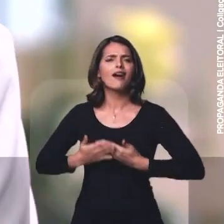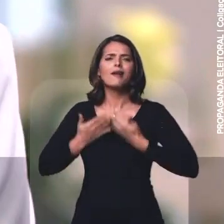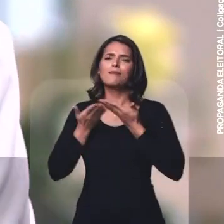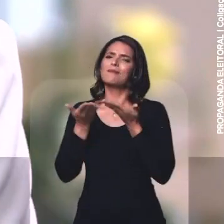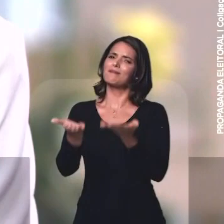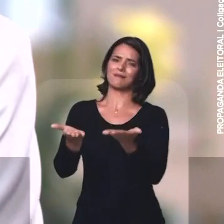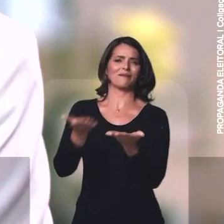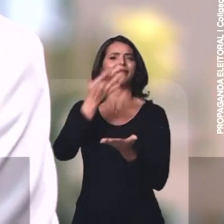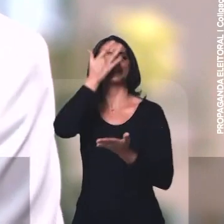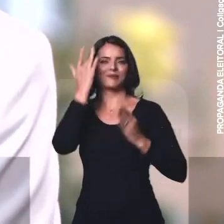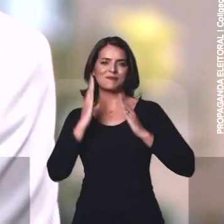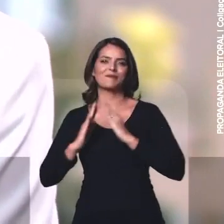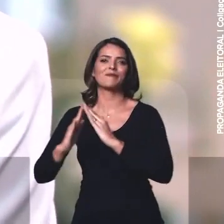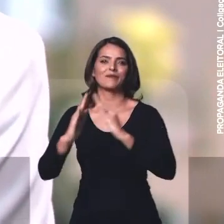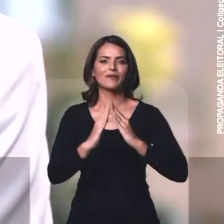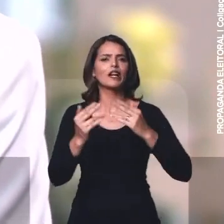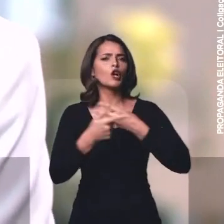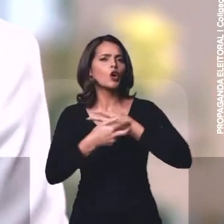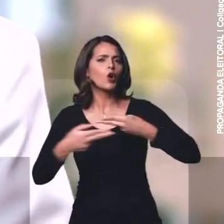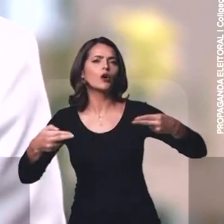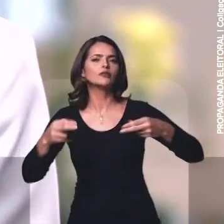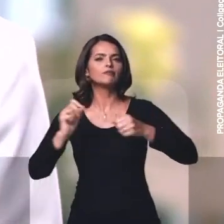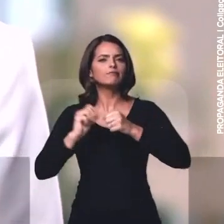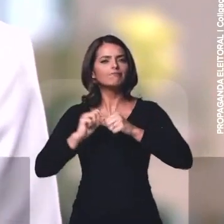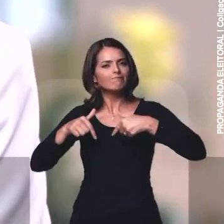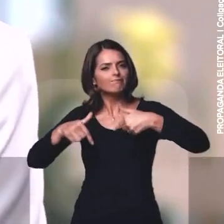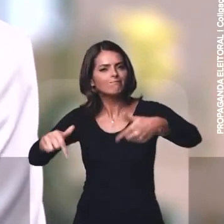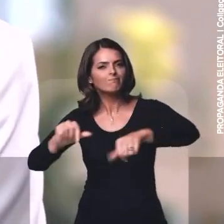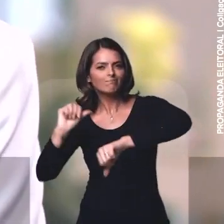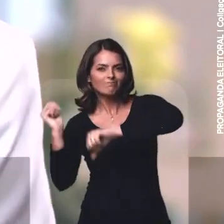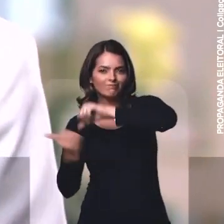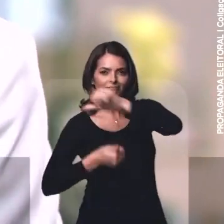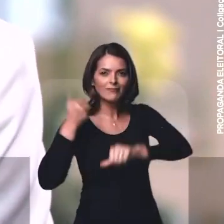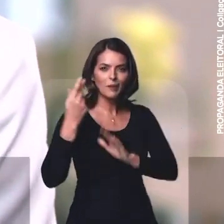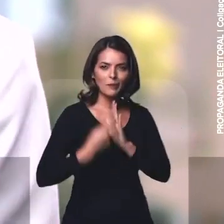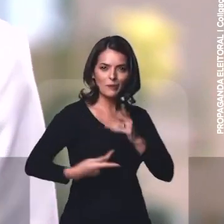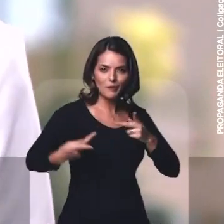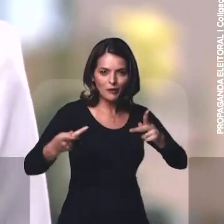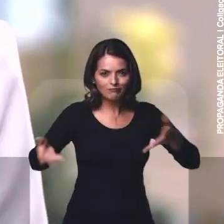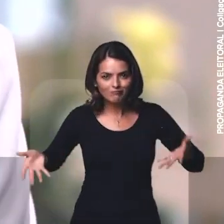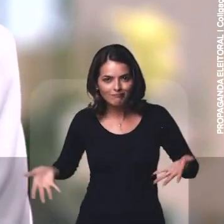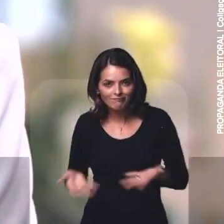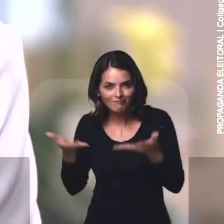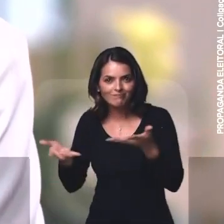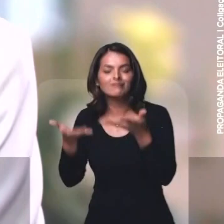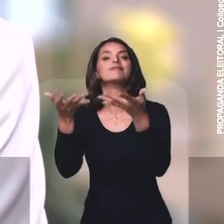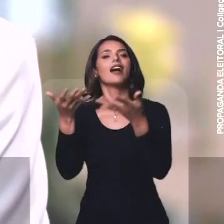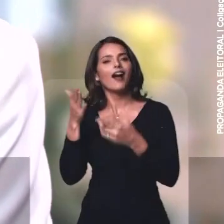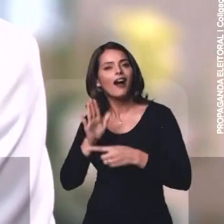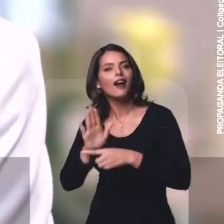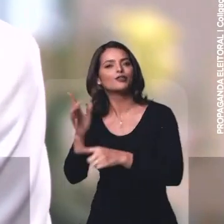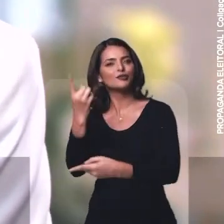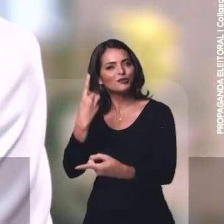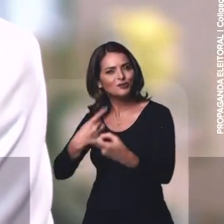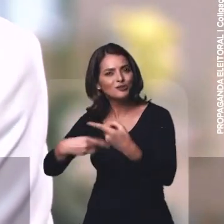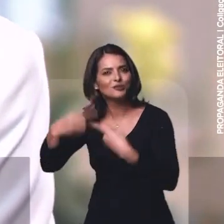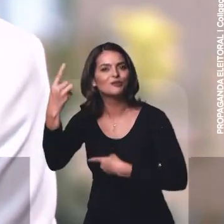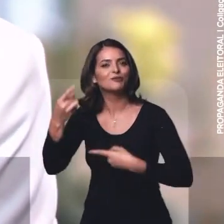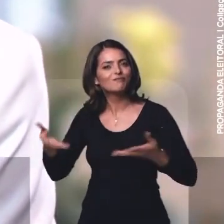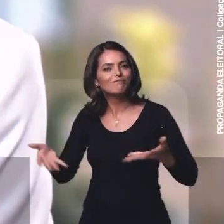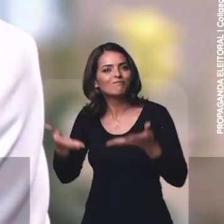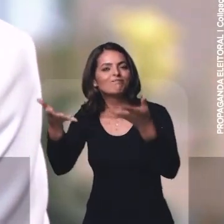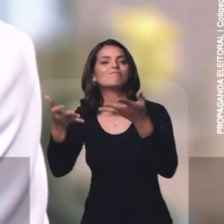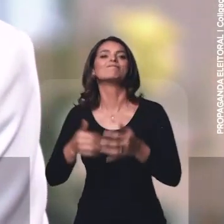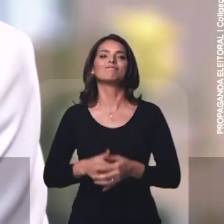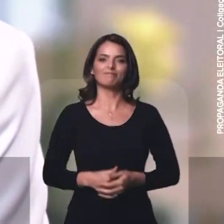muito grande por esse povoado. E muitas coisas estão sendo feitas, muitas políticas públicas pra ajudar